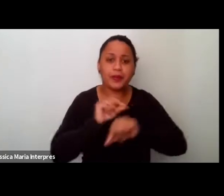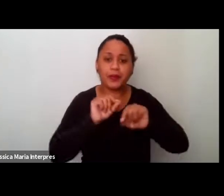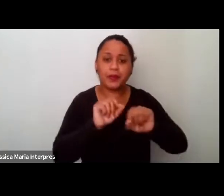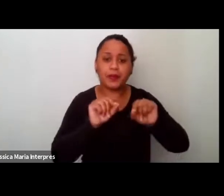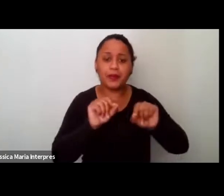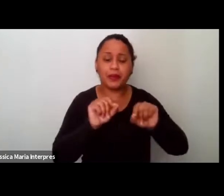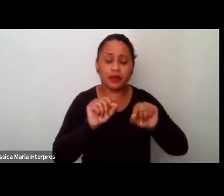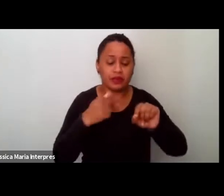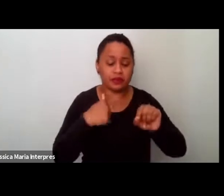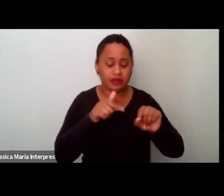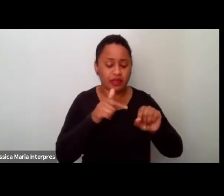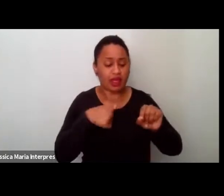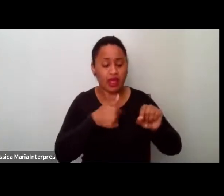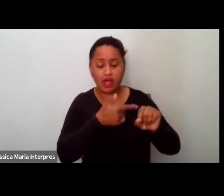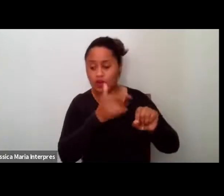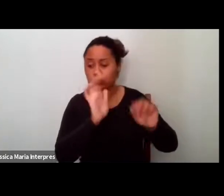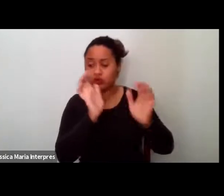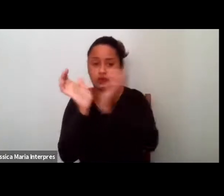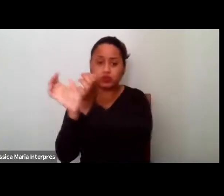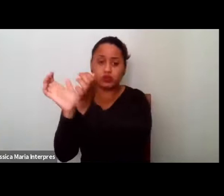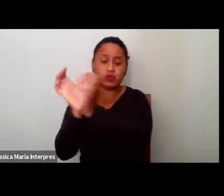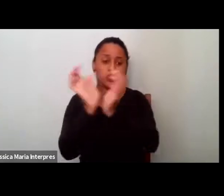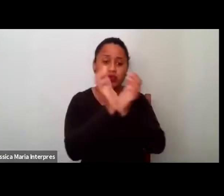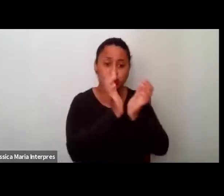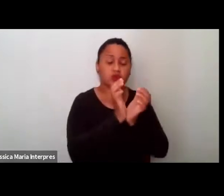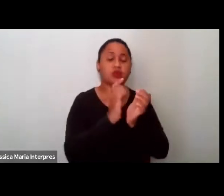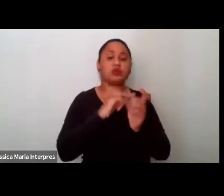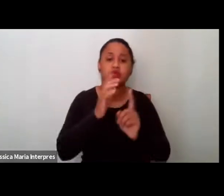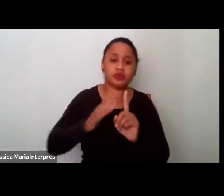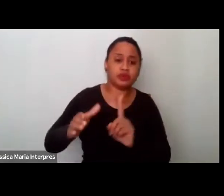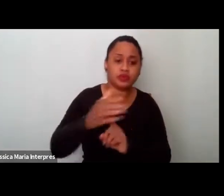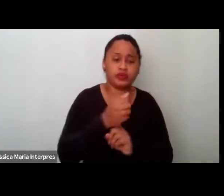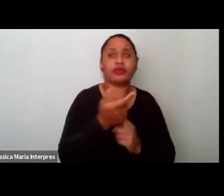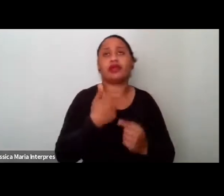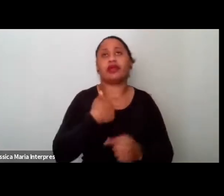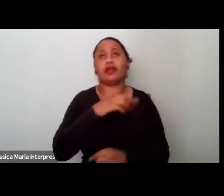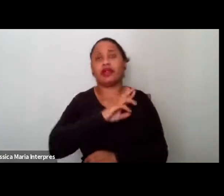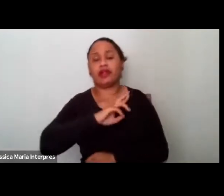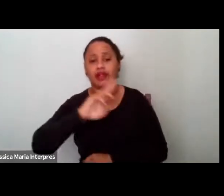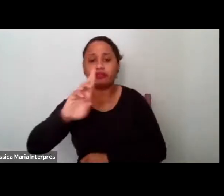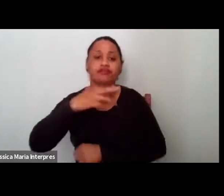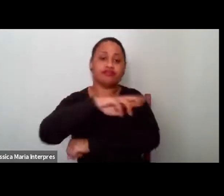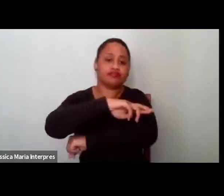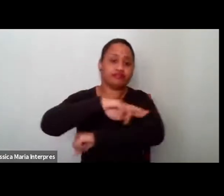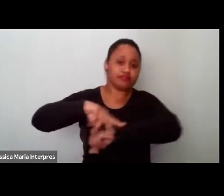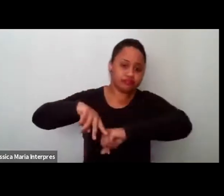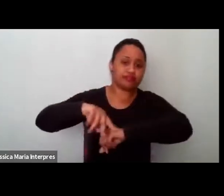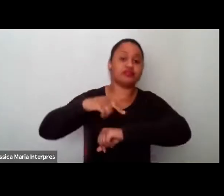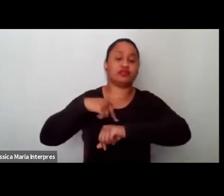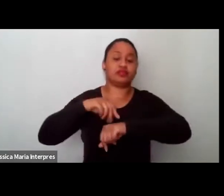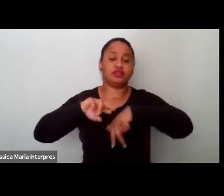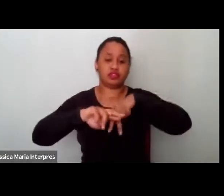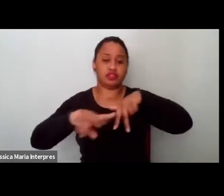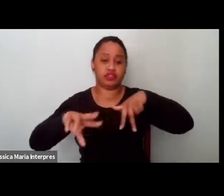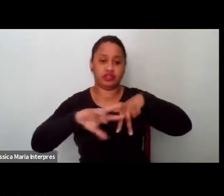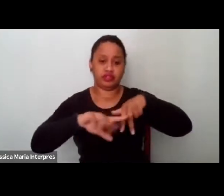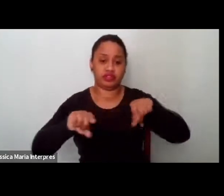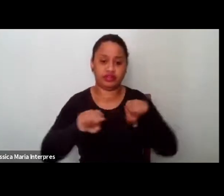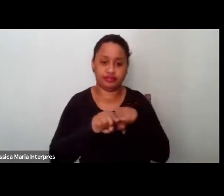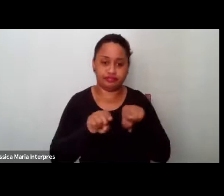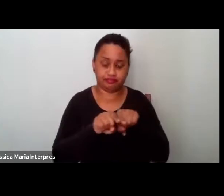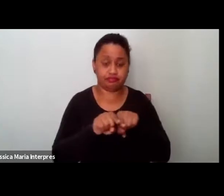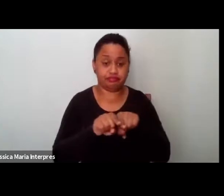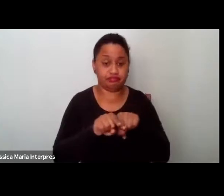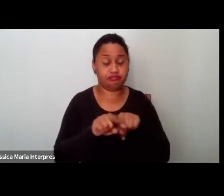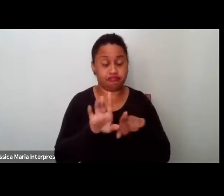dominações etárias, dominações religiosas, raciais, de gênero. E temos, por exemplo,